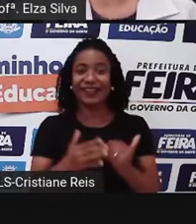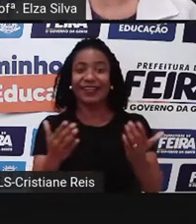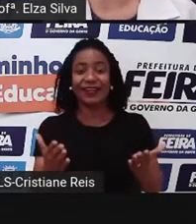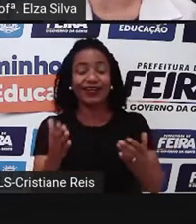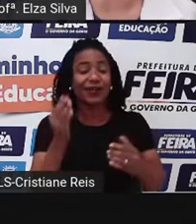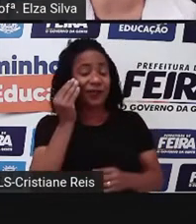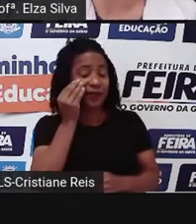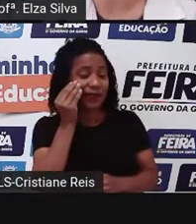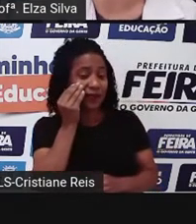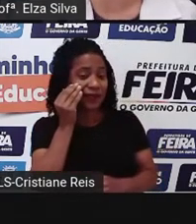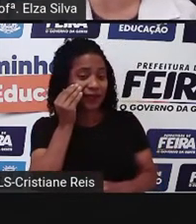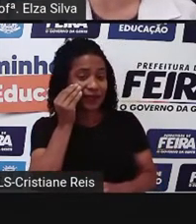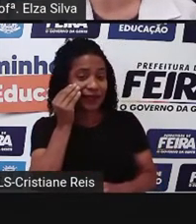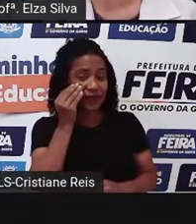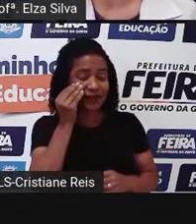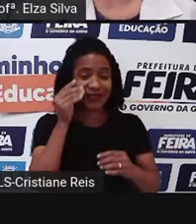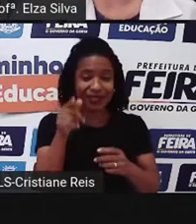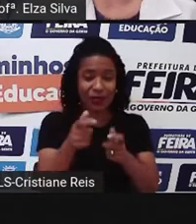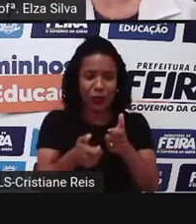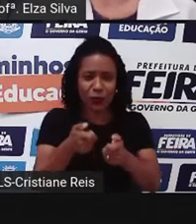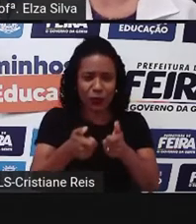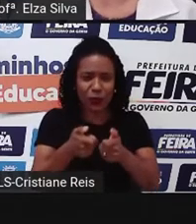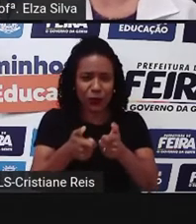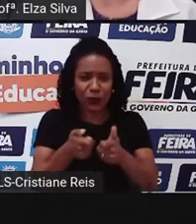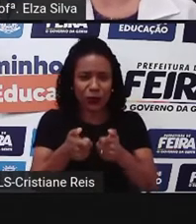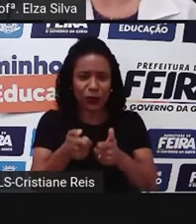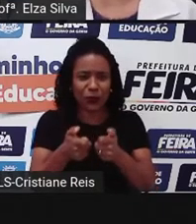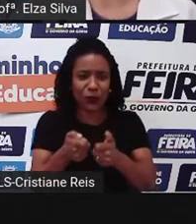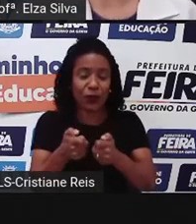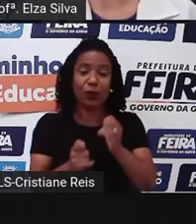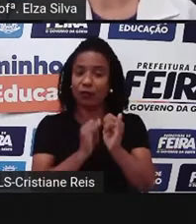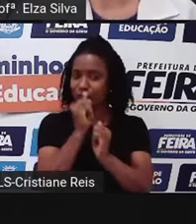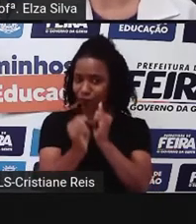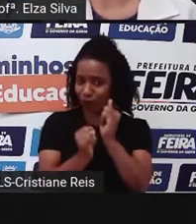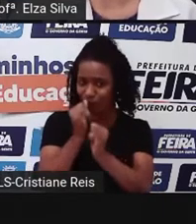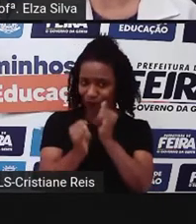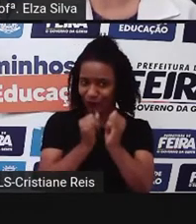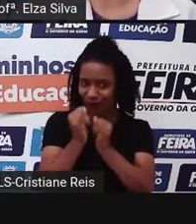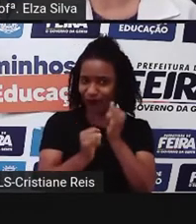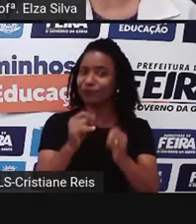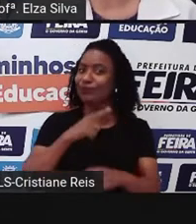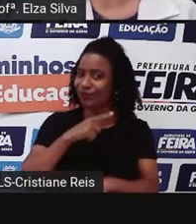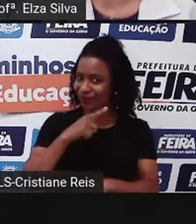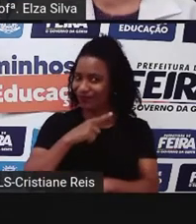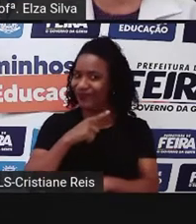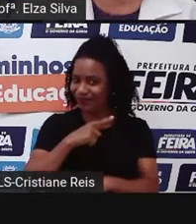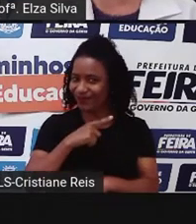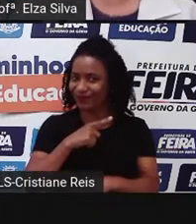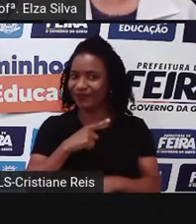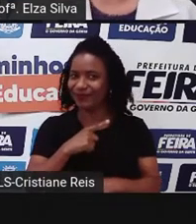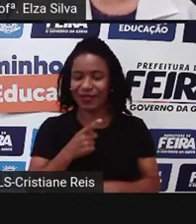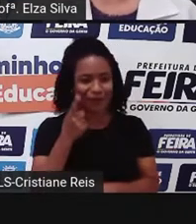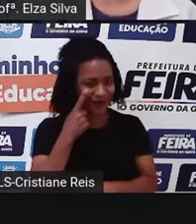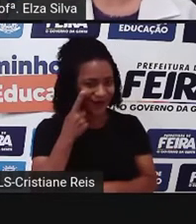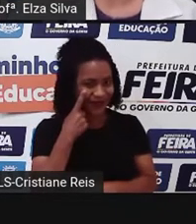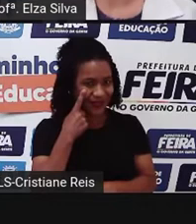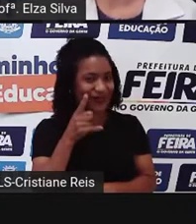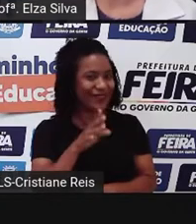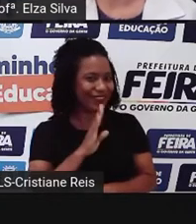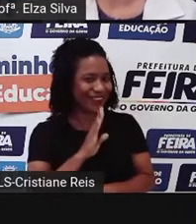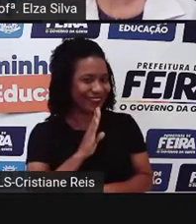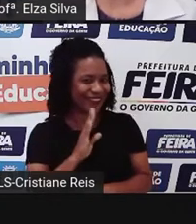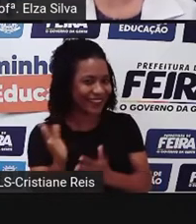modalidade de game que está disponível na internet. Ok? Vamos conhecê-lo.